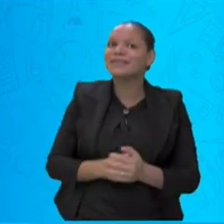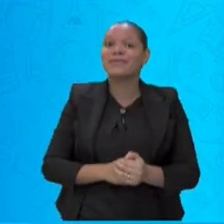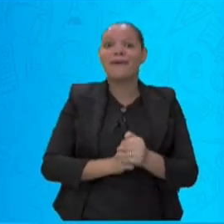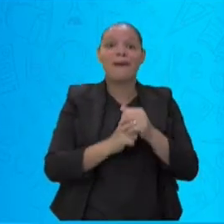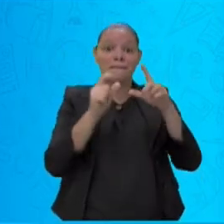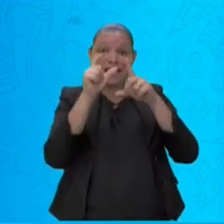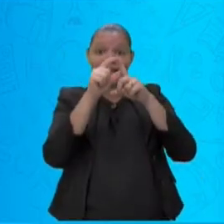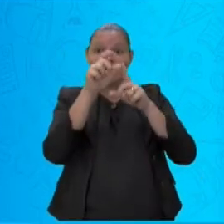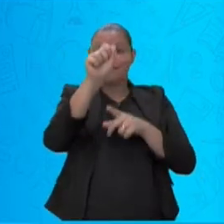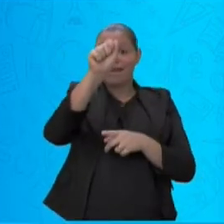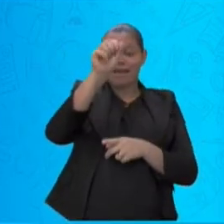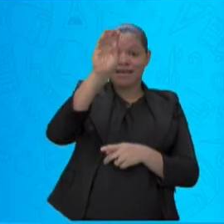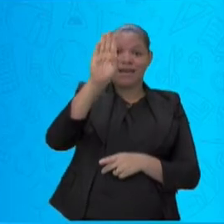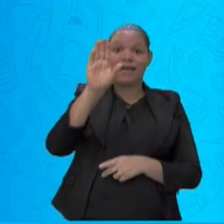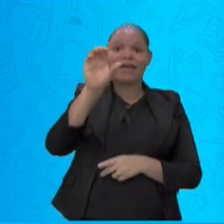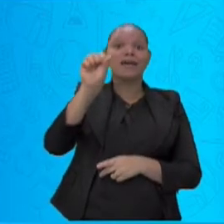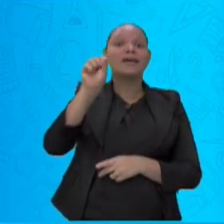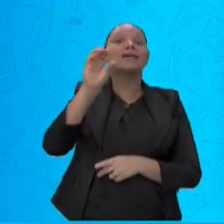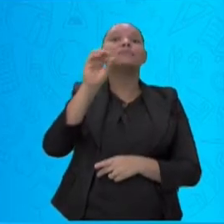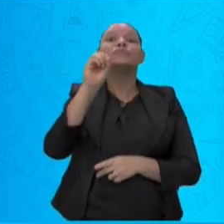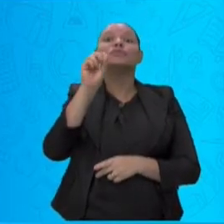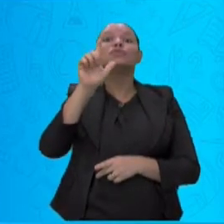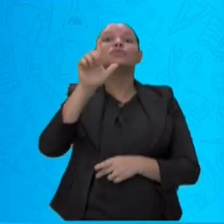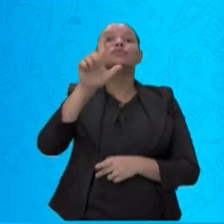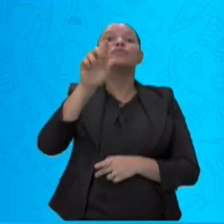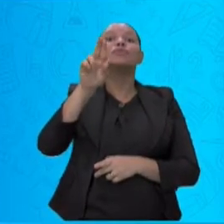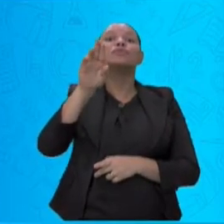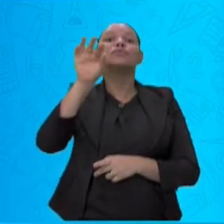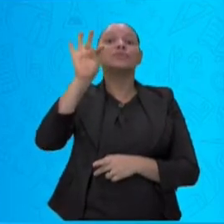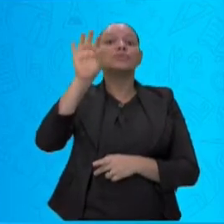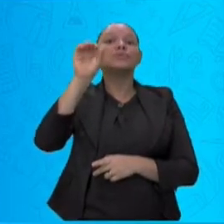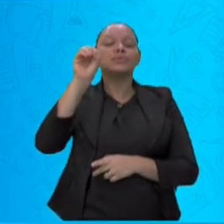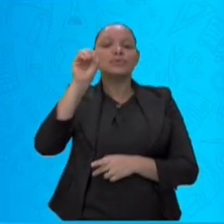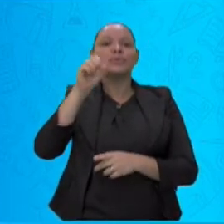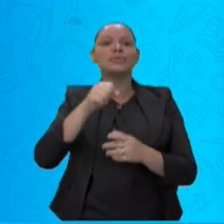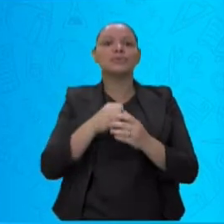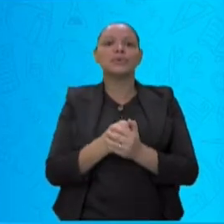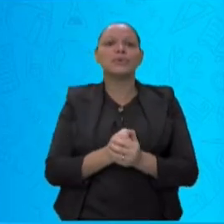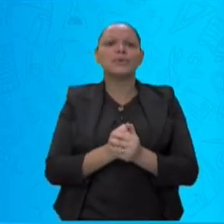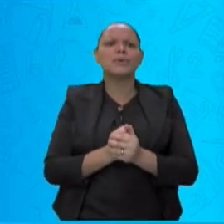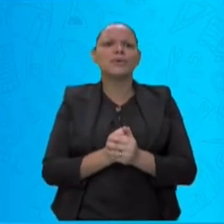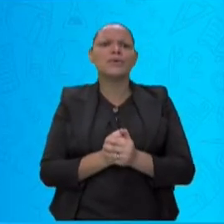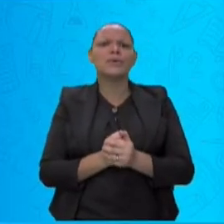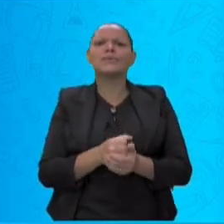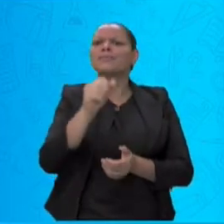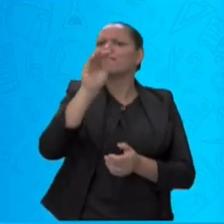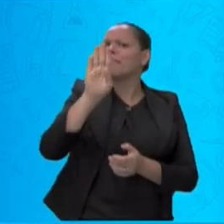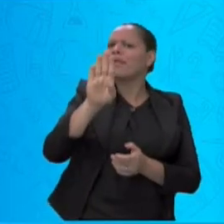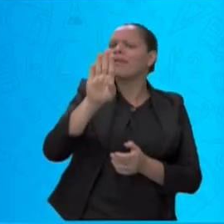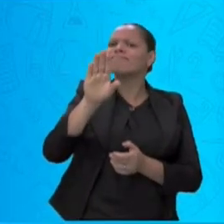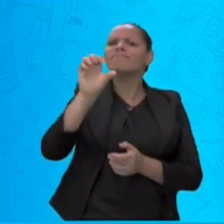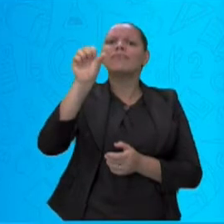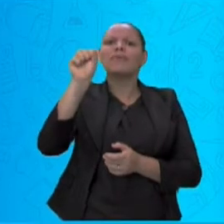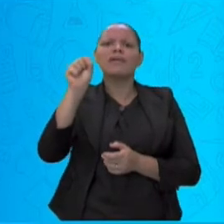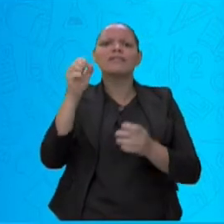Absoluto. Olha o B e o S. Então, vamos saber se ele é perfeito ou imperfeito?